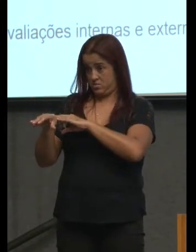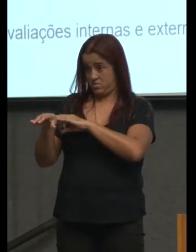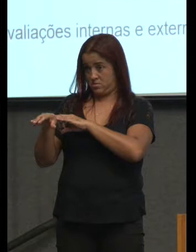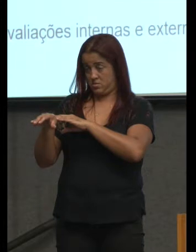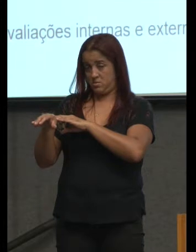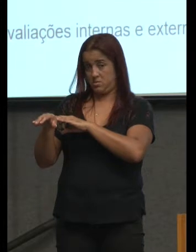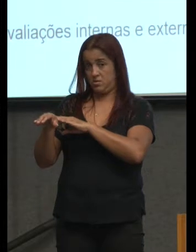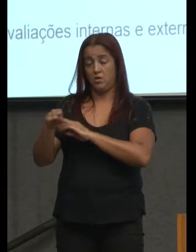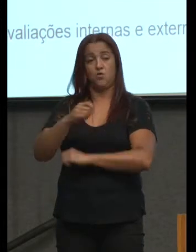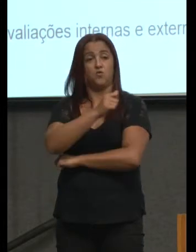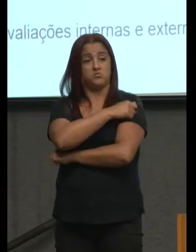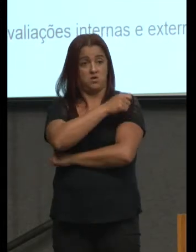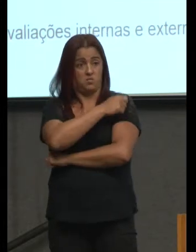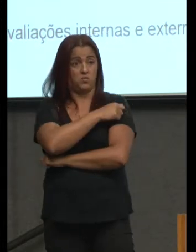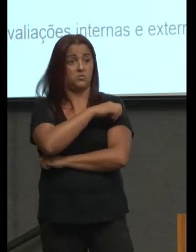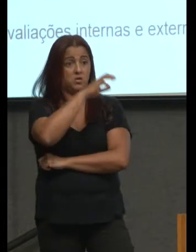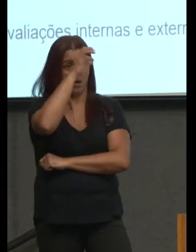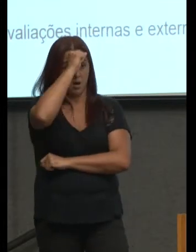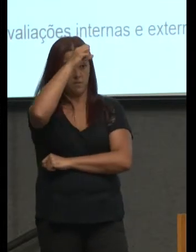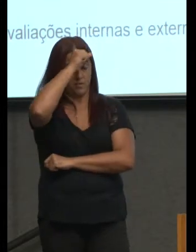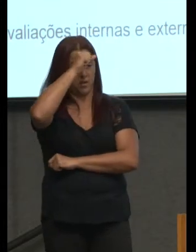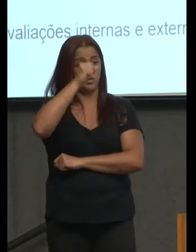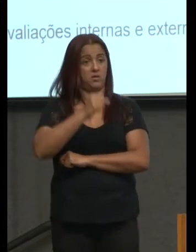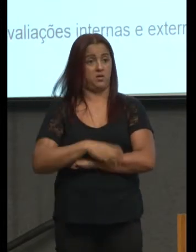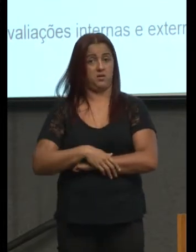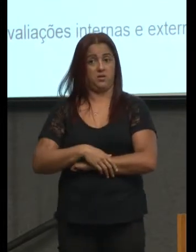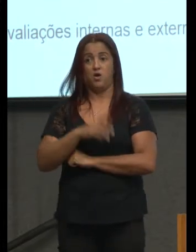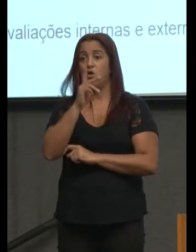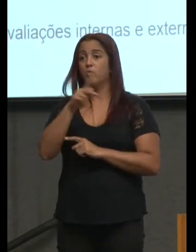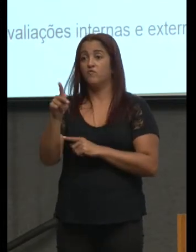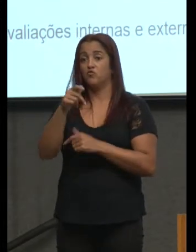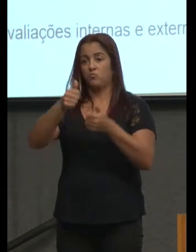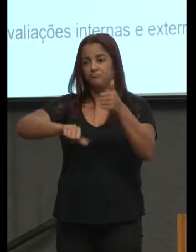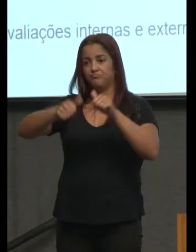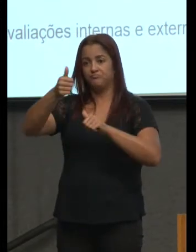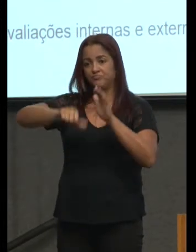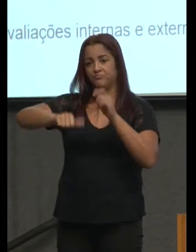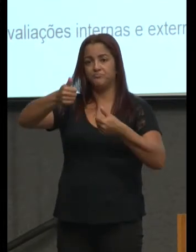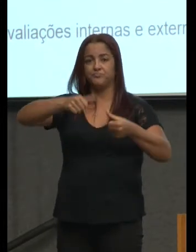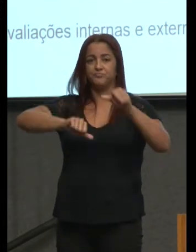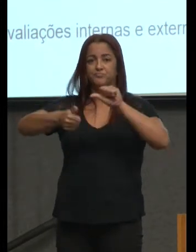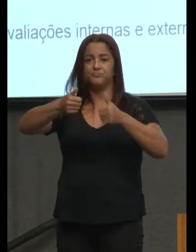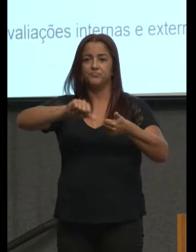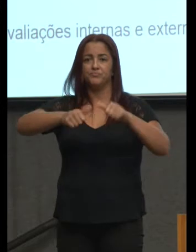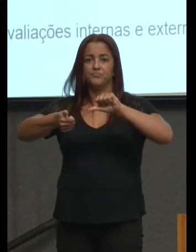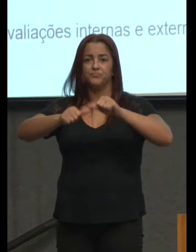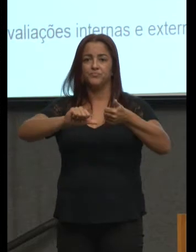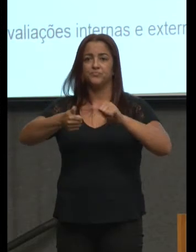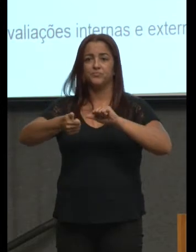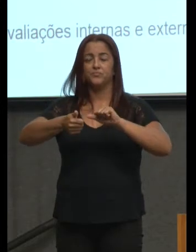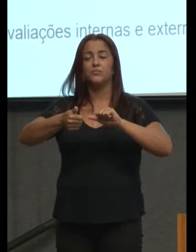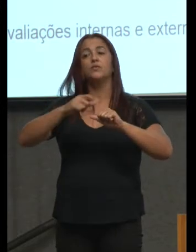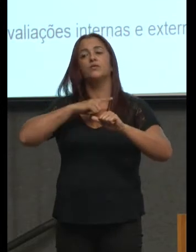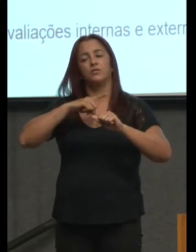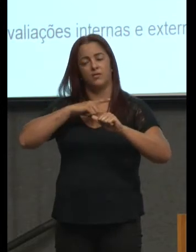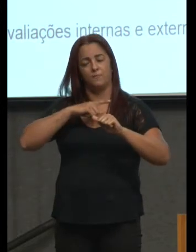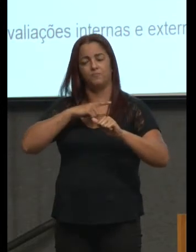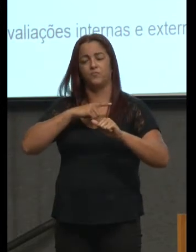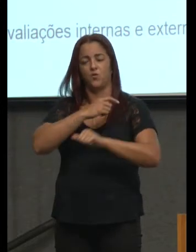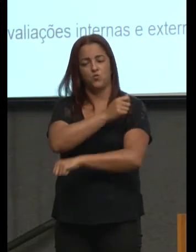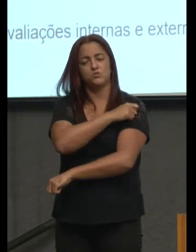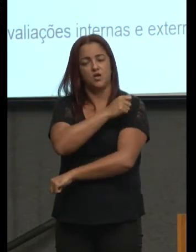os alunos aprendem o professor avalia os alunos desenvolvem-se